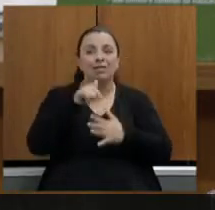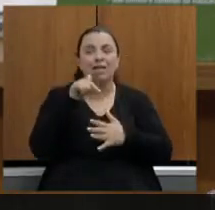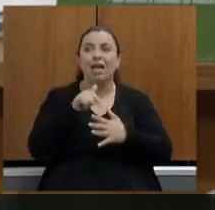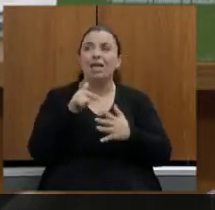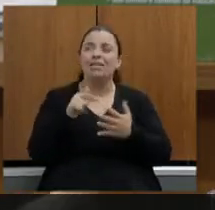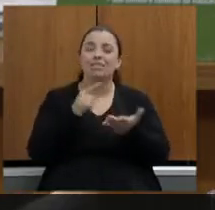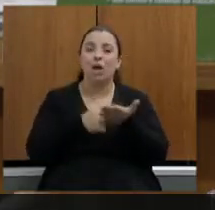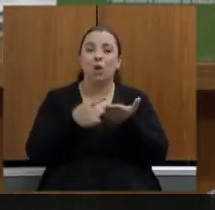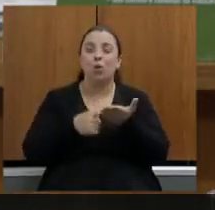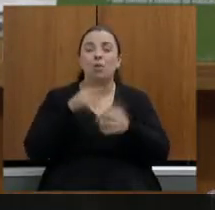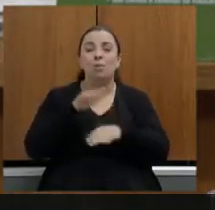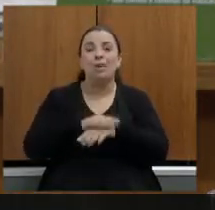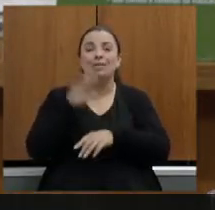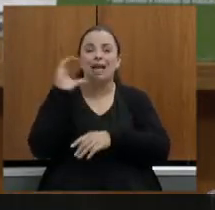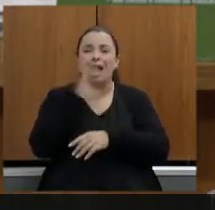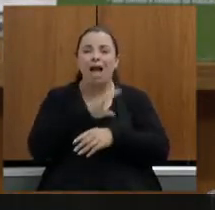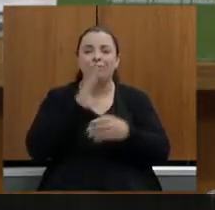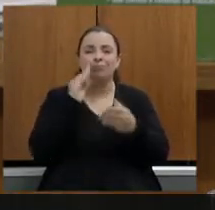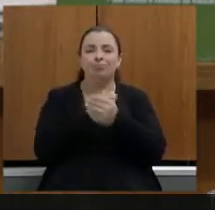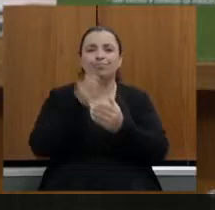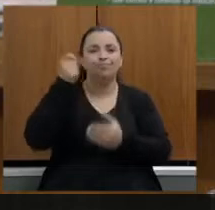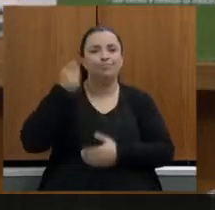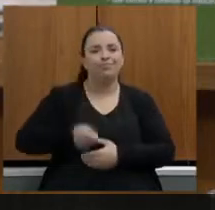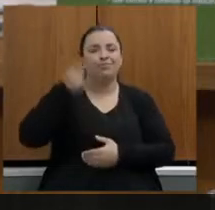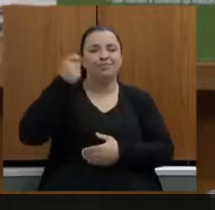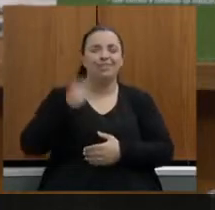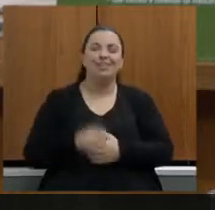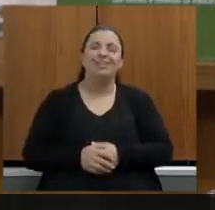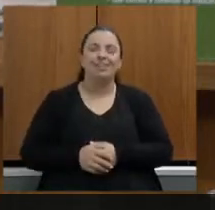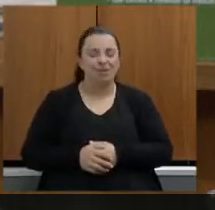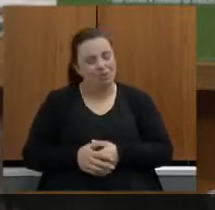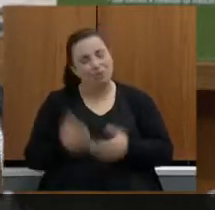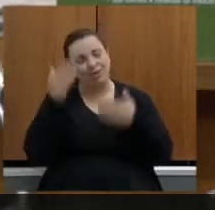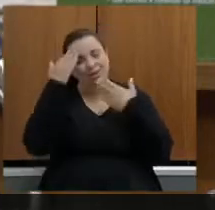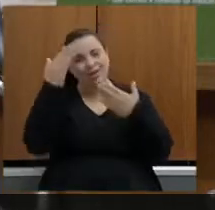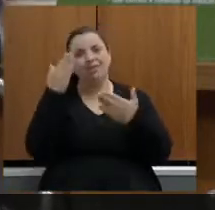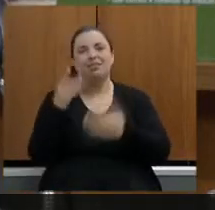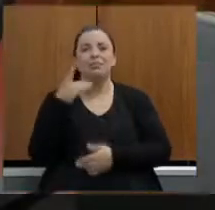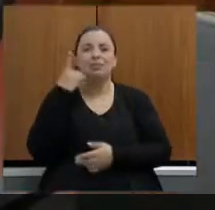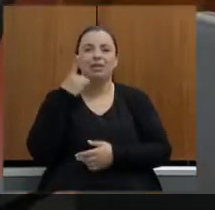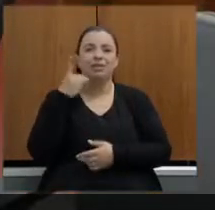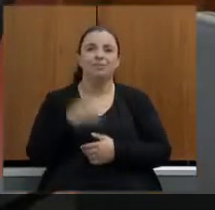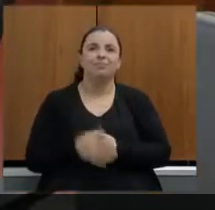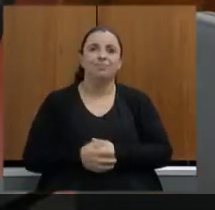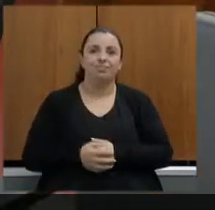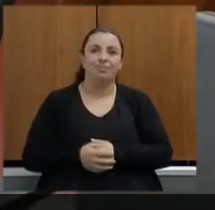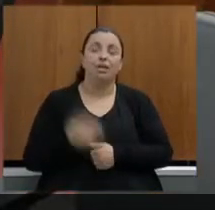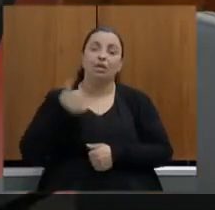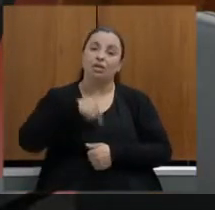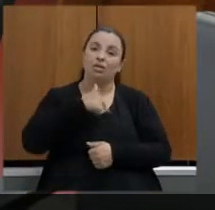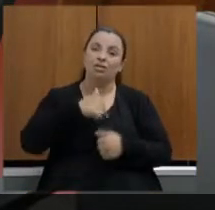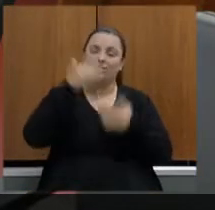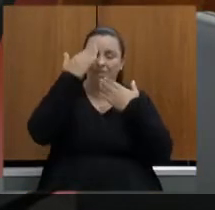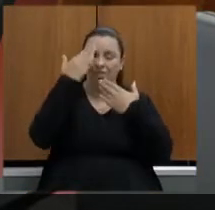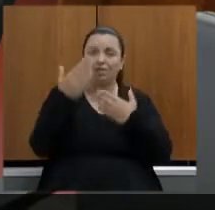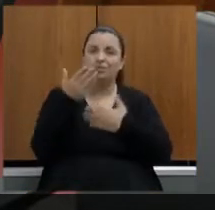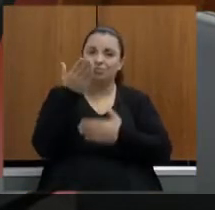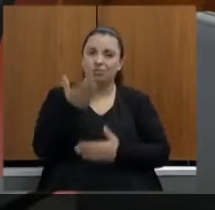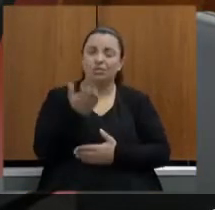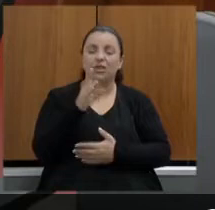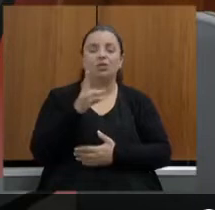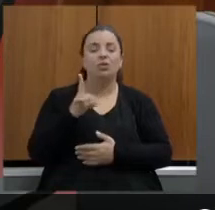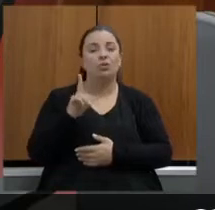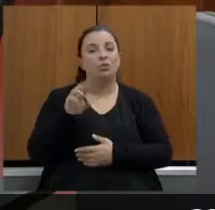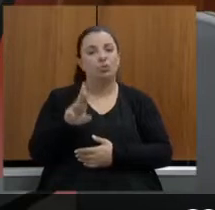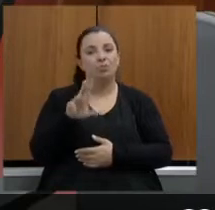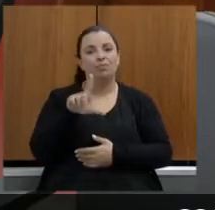mais rápida que eu acho o anseio de todos nós obrigado deputado ok nós aqui agradecemos a vossa excelência doutor Leonardo